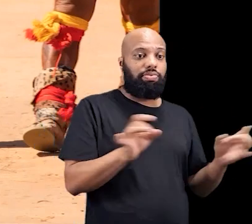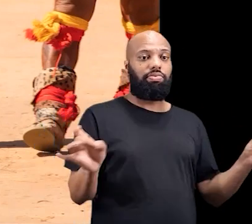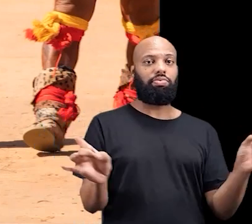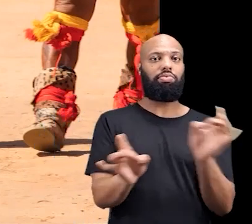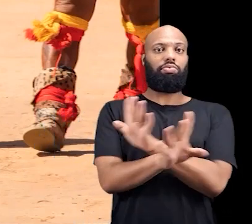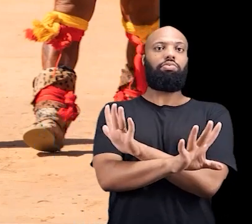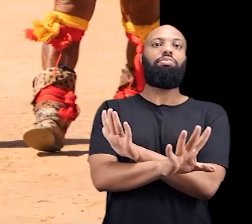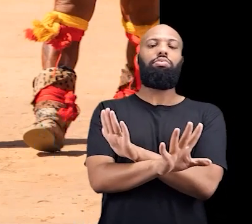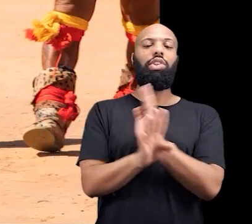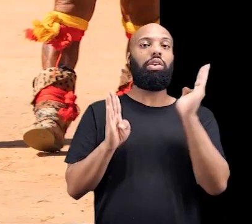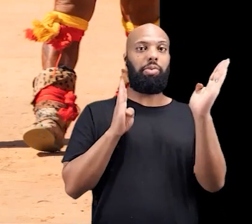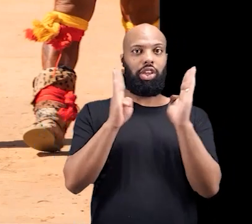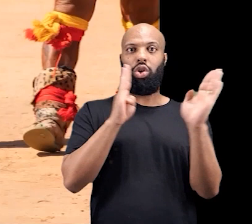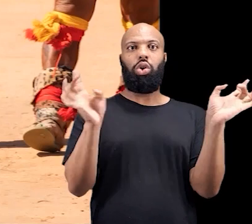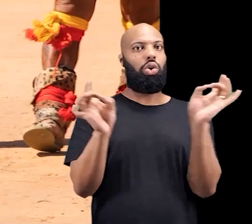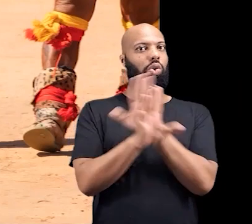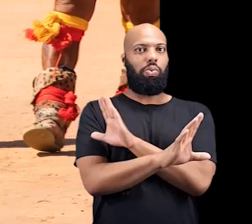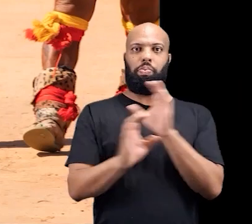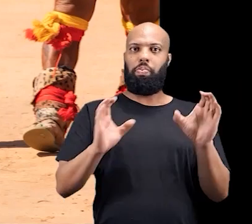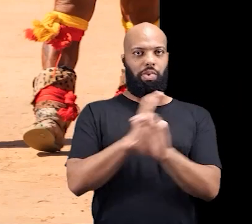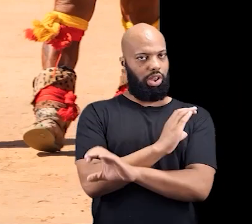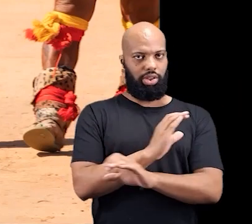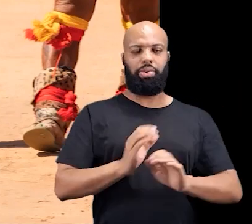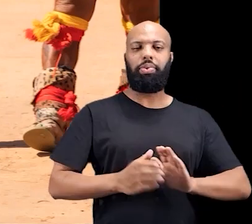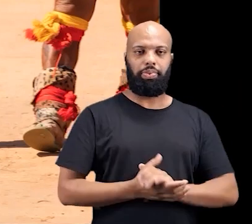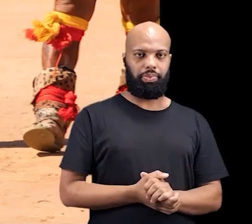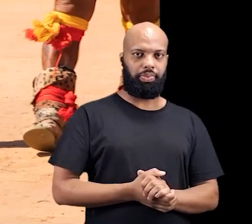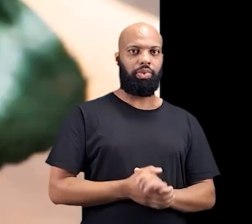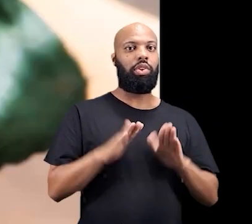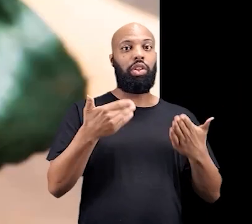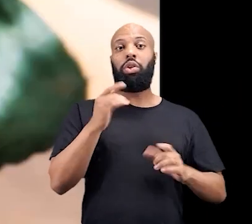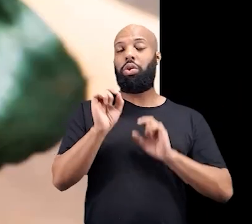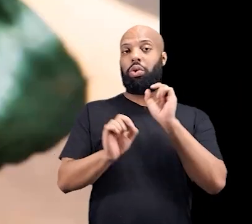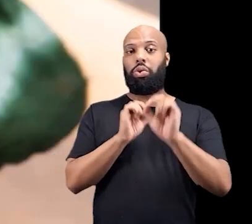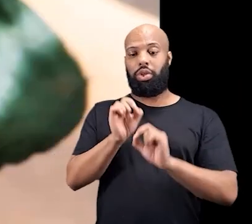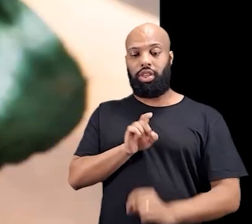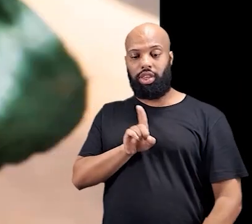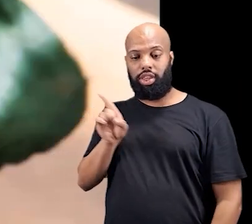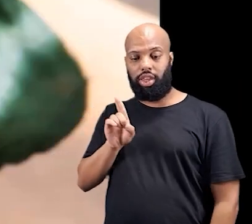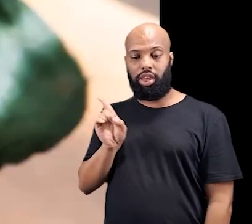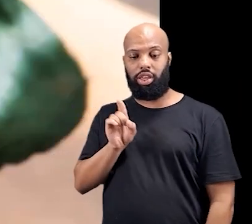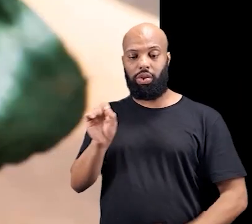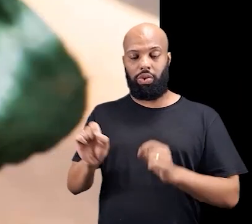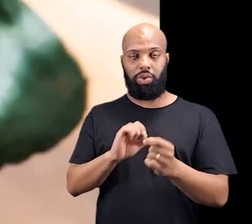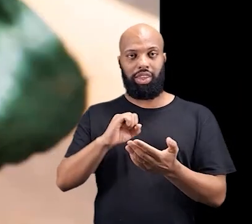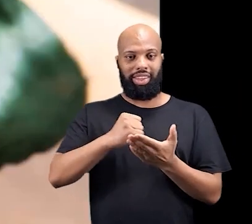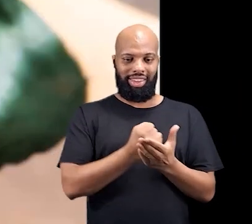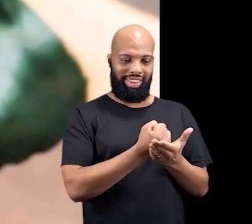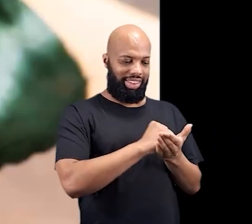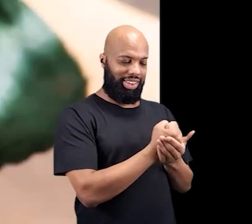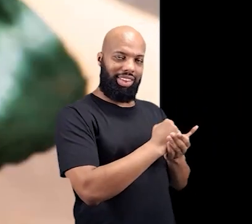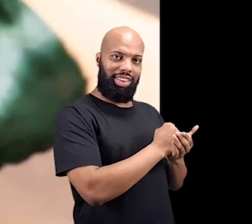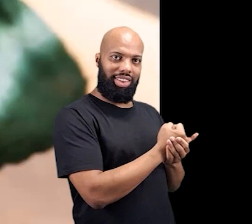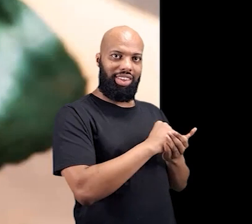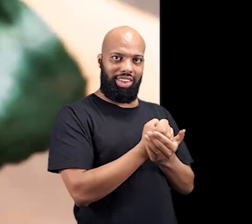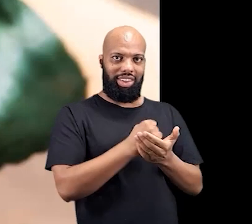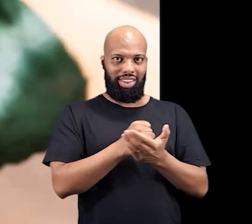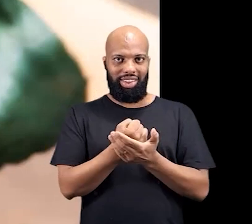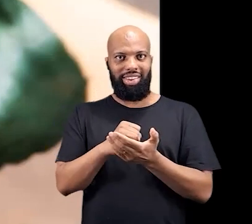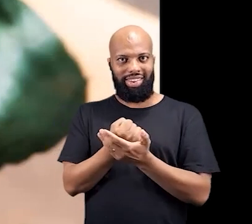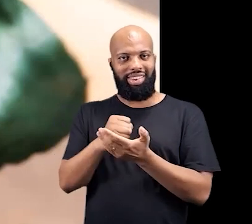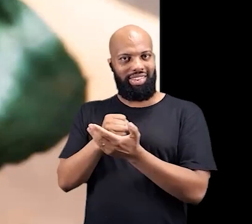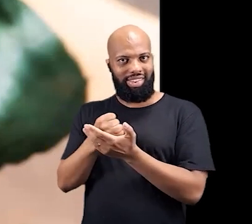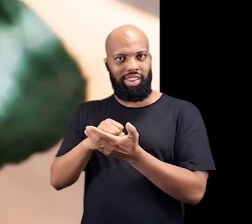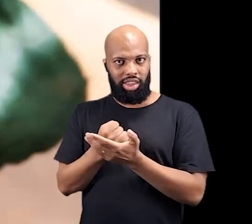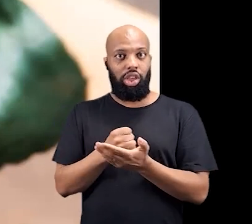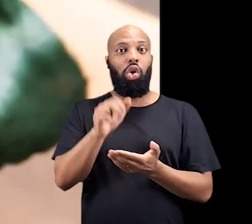quando ele se encerra, ele se encerra por completo. Então, aqui é uma erva que vai ser